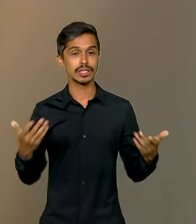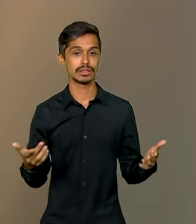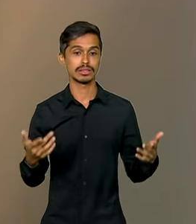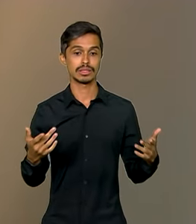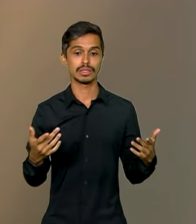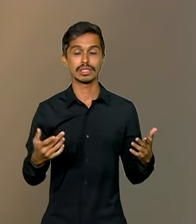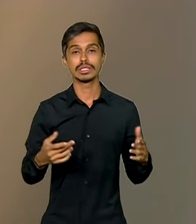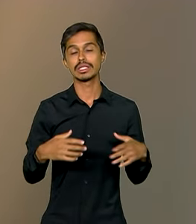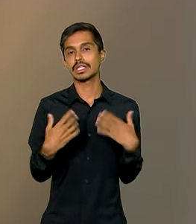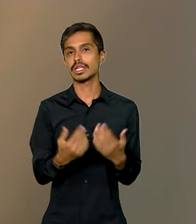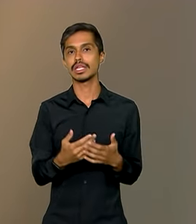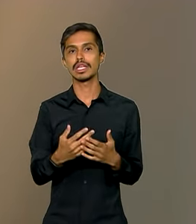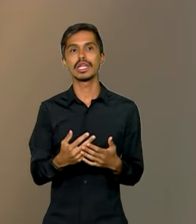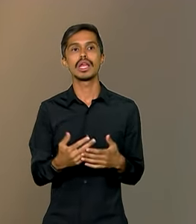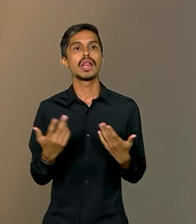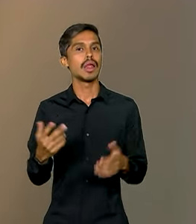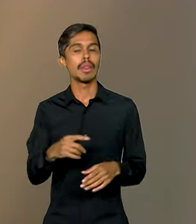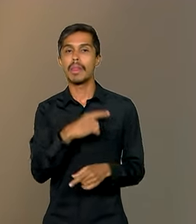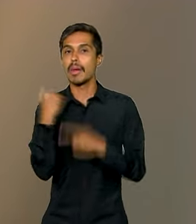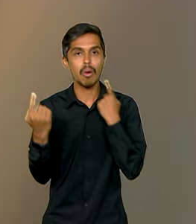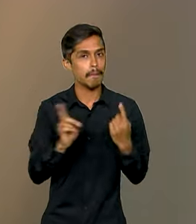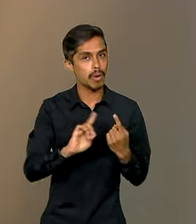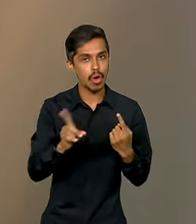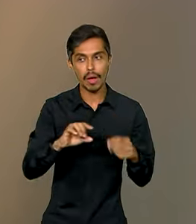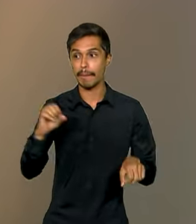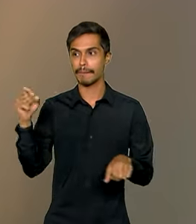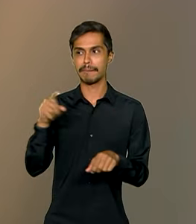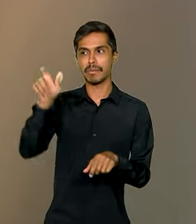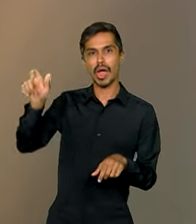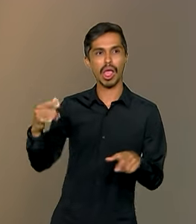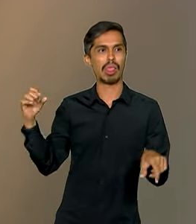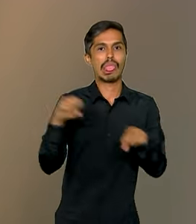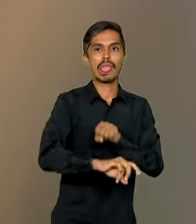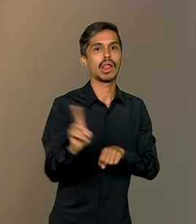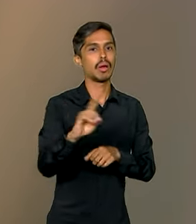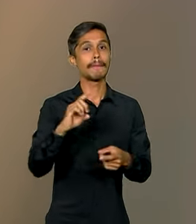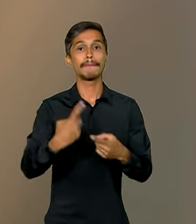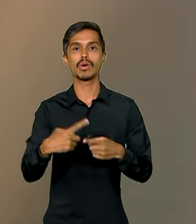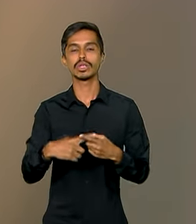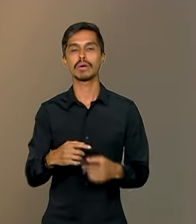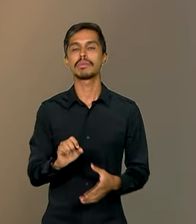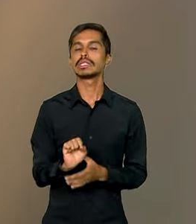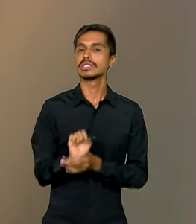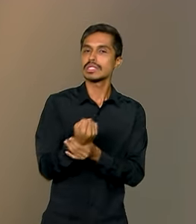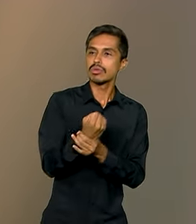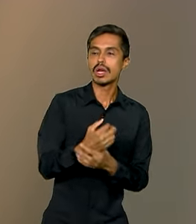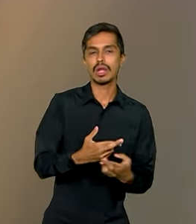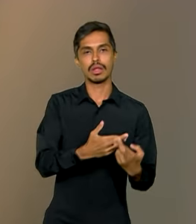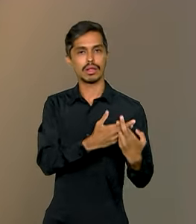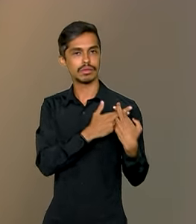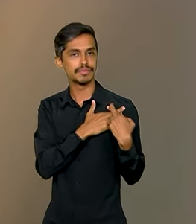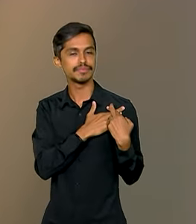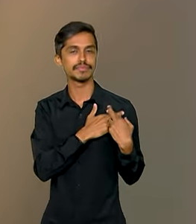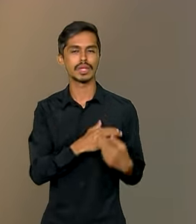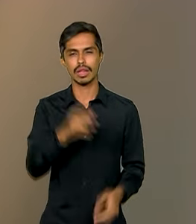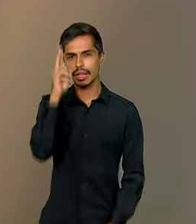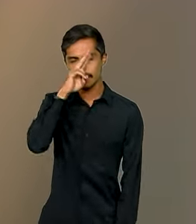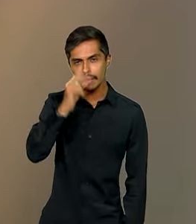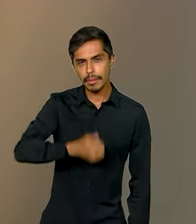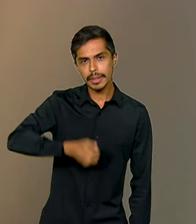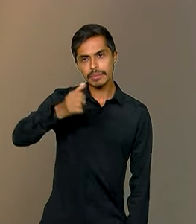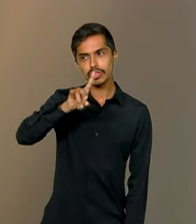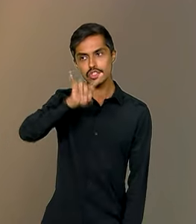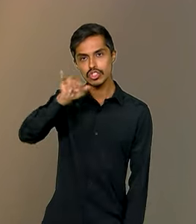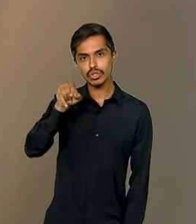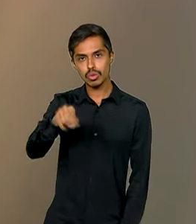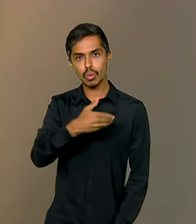assassinadas em função de uma política de segurança responsável. Vamos lembrar que no primeiro dia do